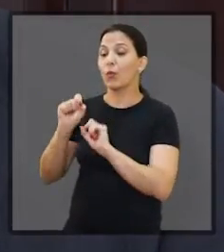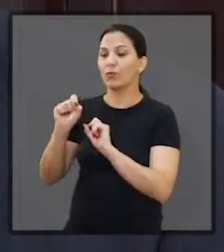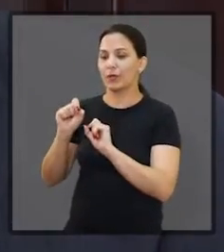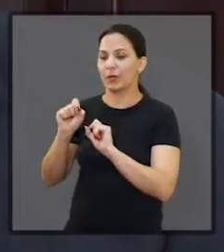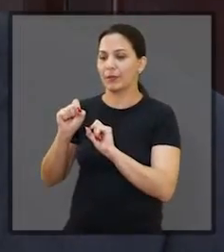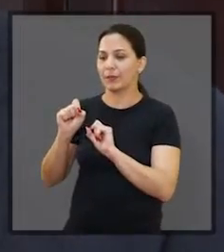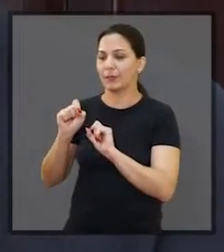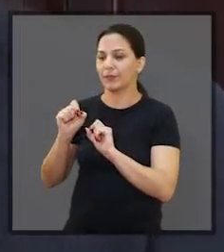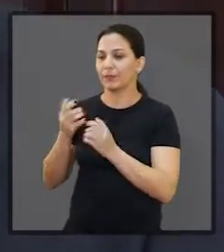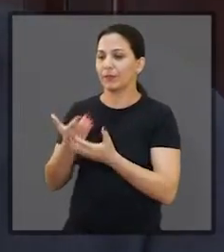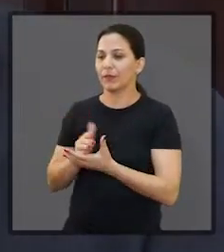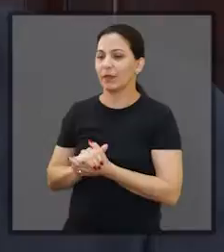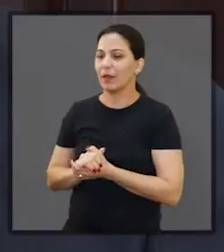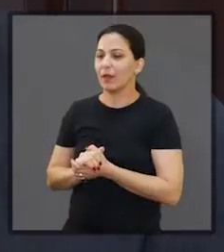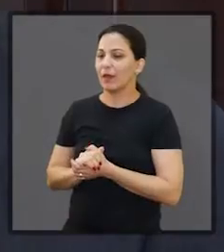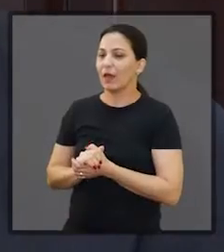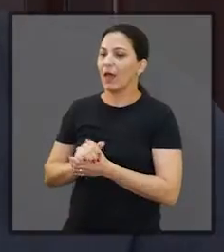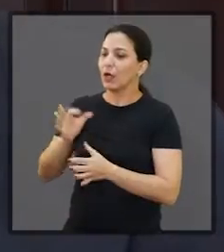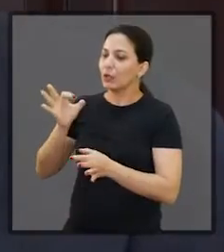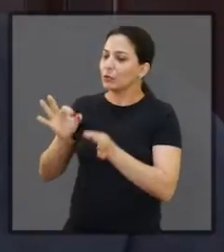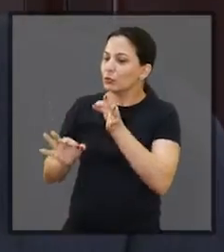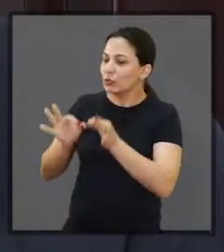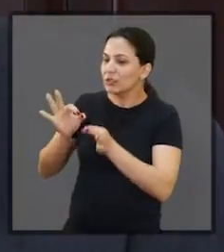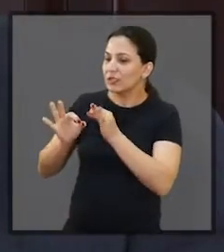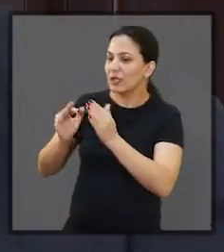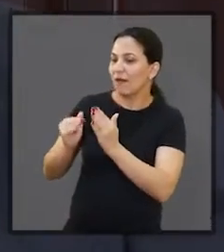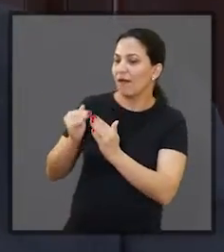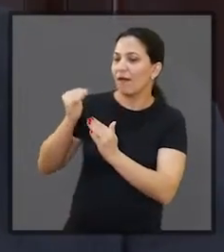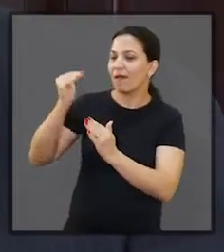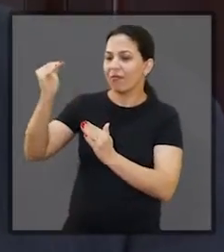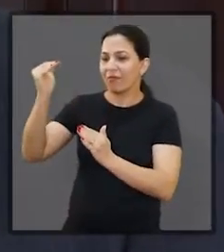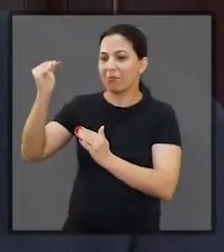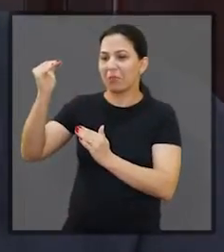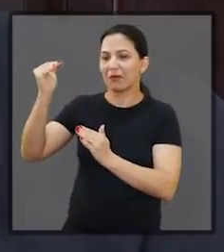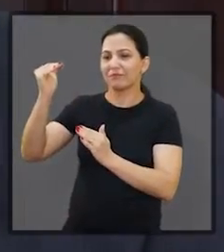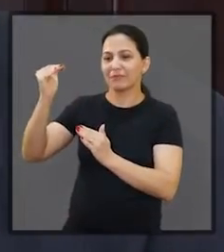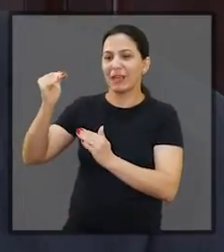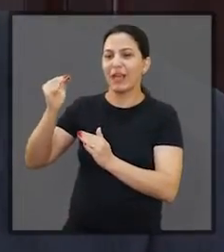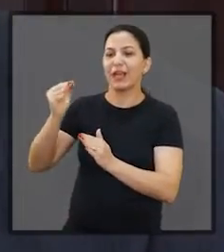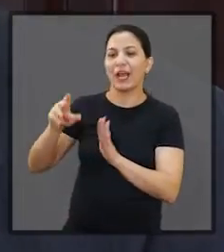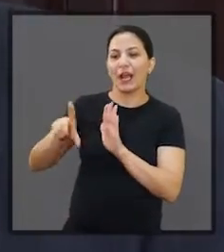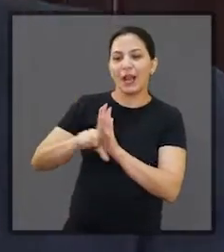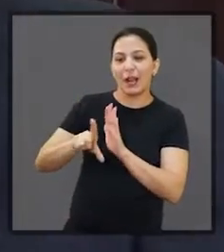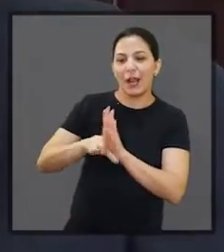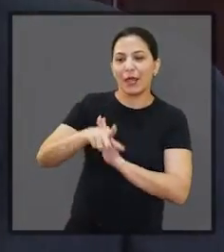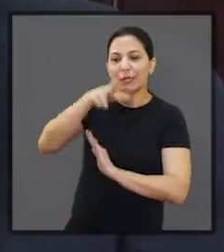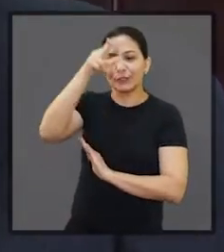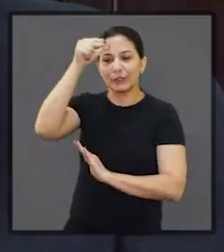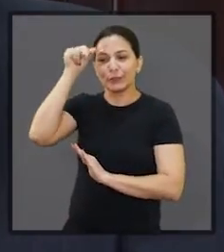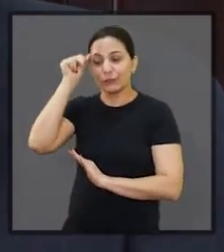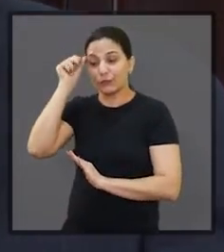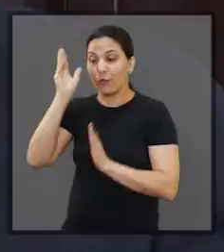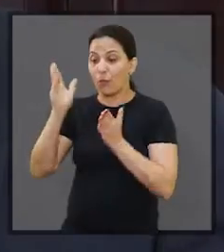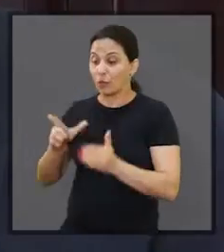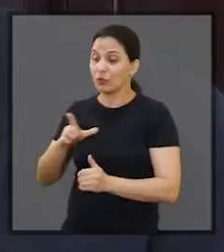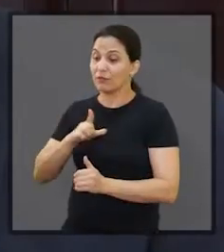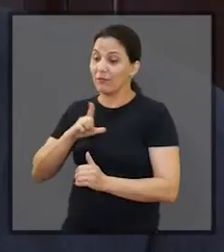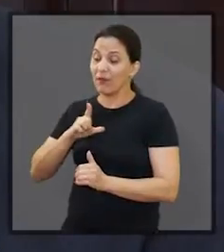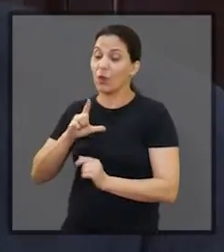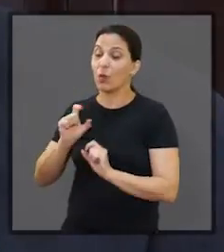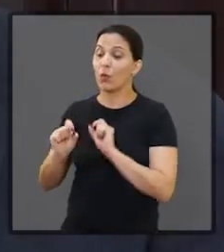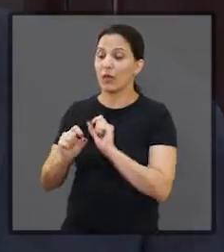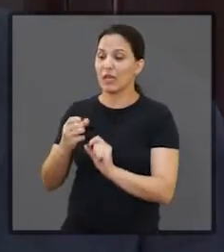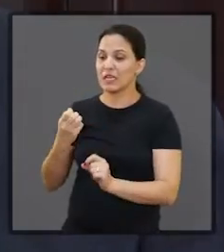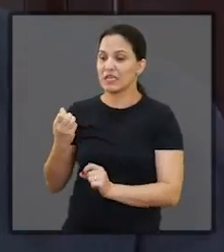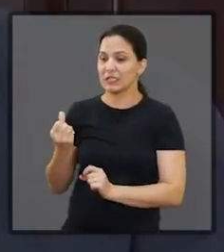foi que o poder judiciário se sobrepôs aos outros níveis da política. Tanto que, hoje, nós temos, assim,